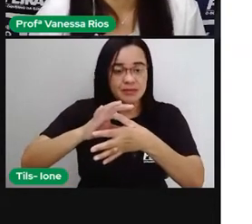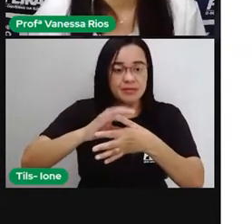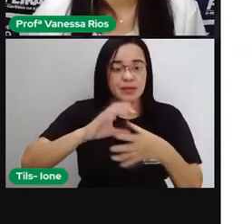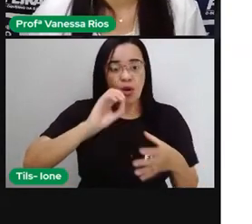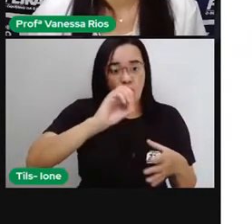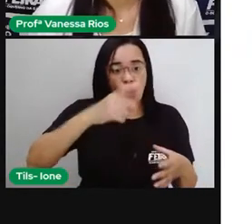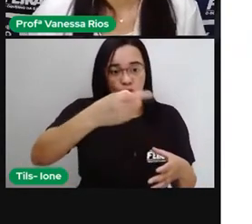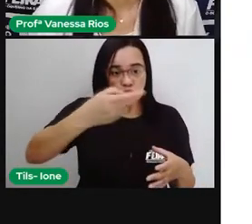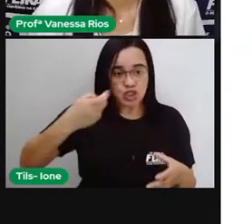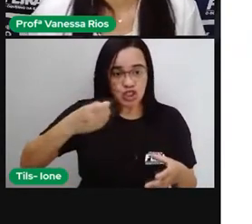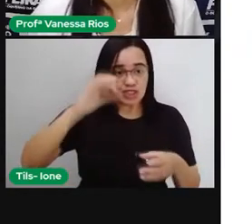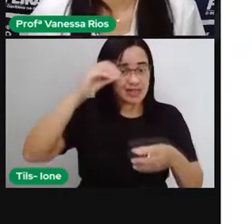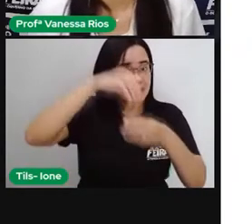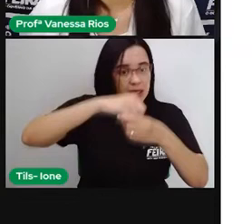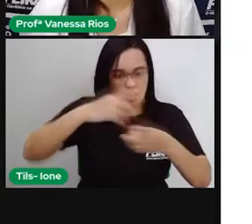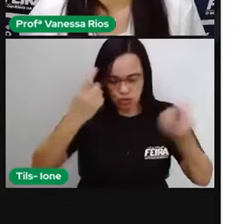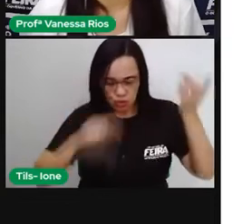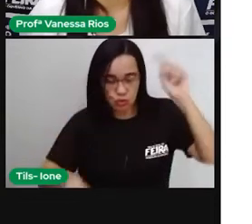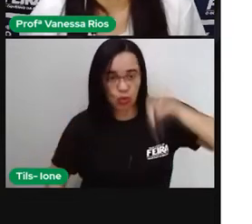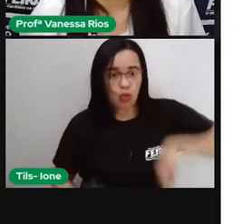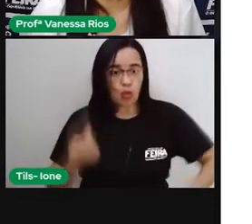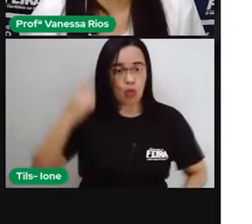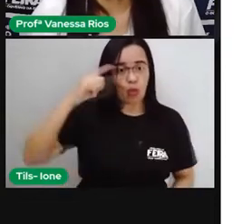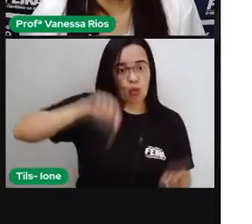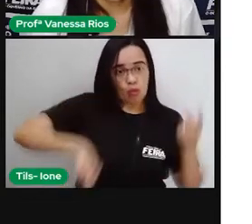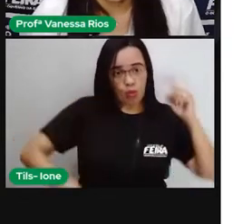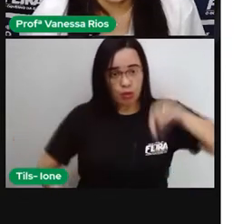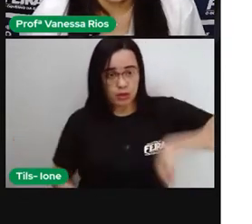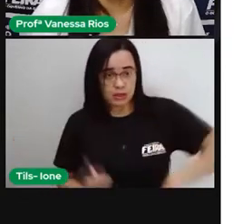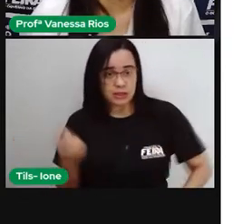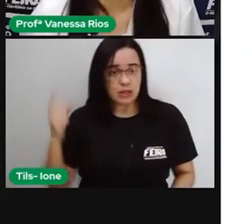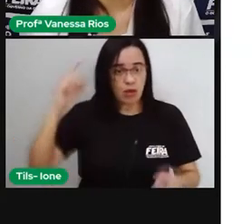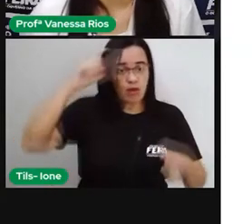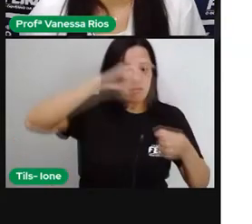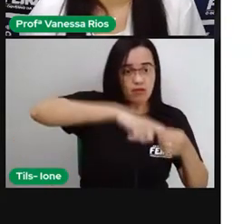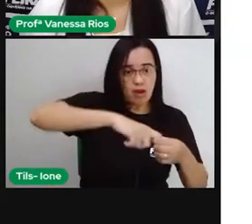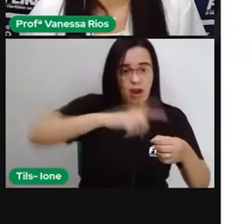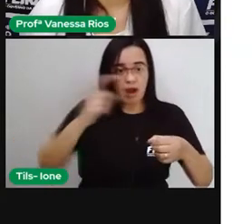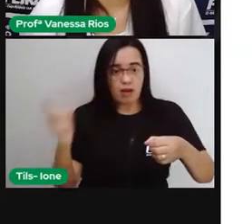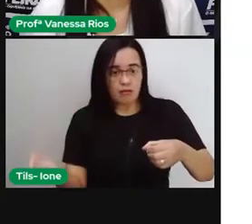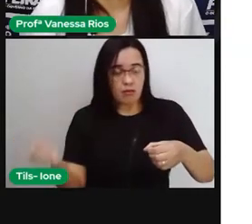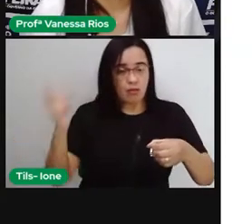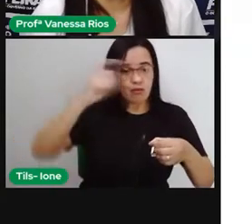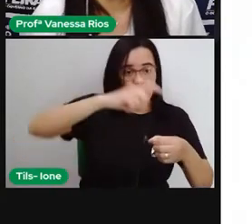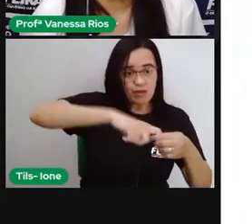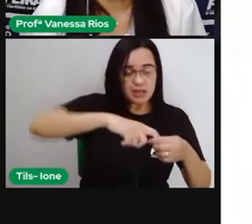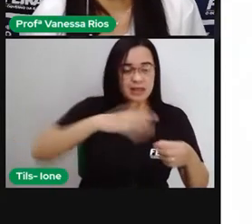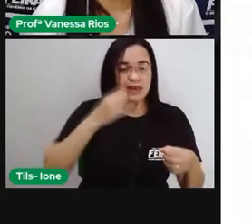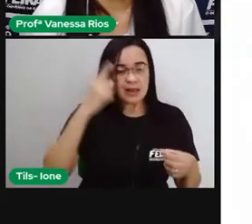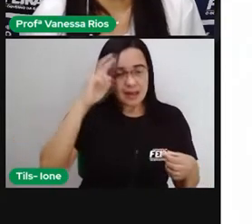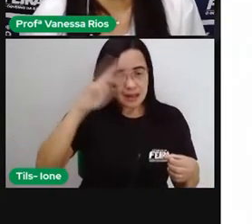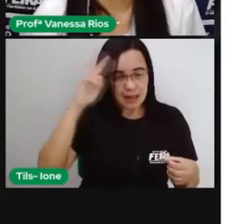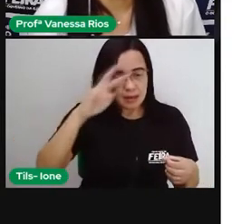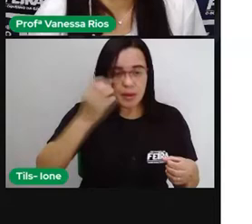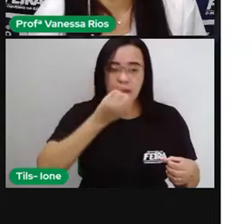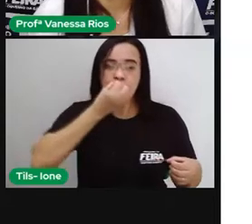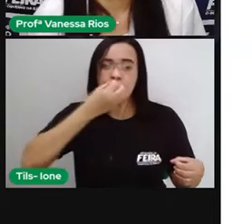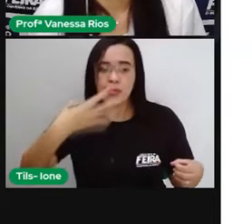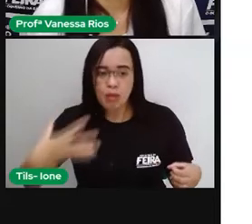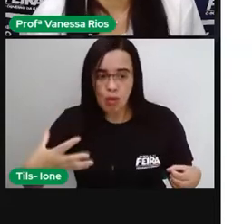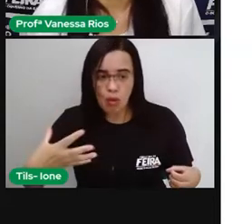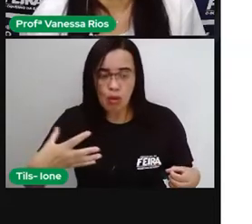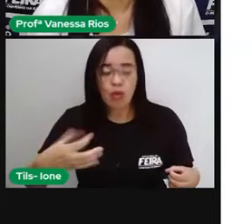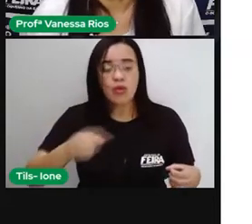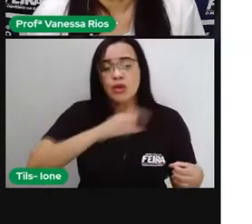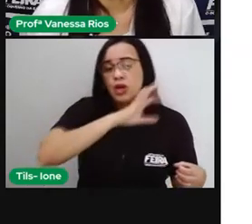corpo, e é quem traz de volta também, né, o gás carbônico dentro desse processo aí de trocas gasosas